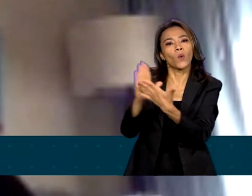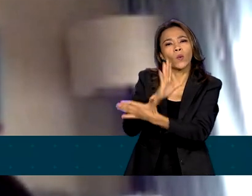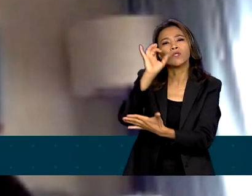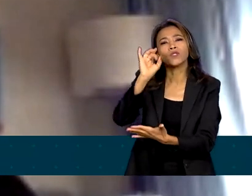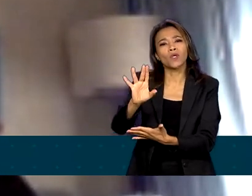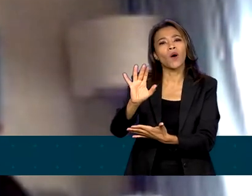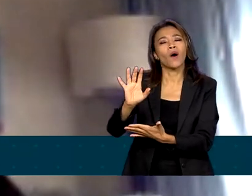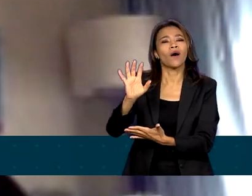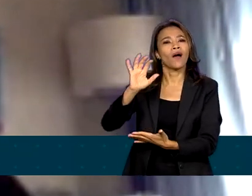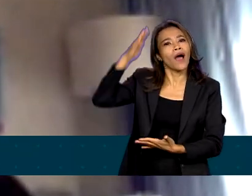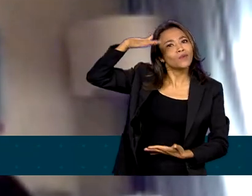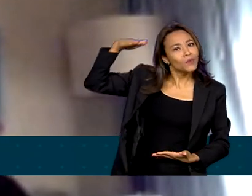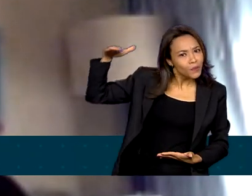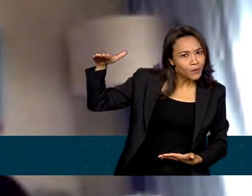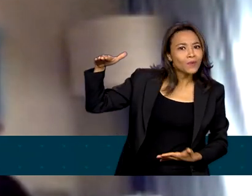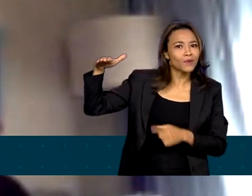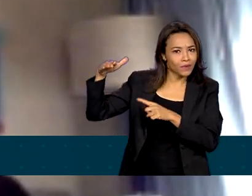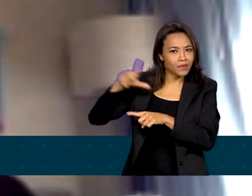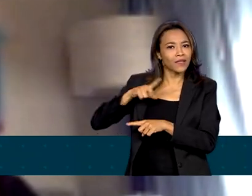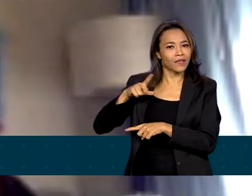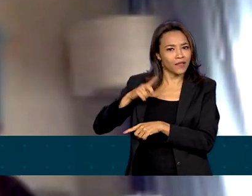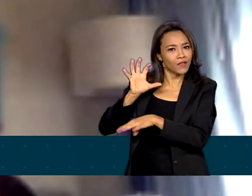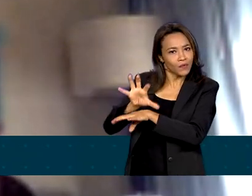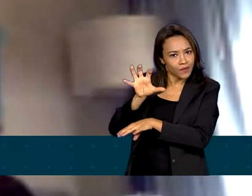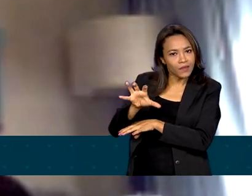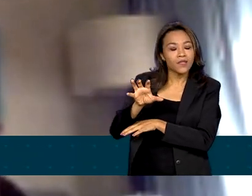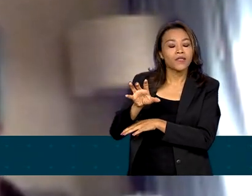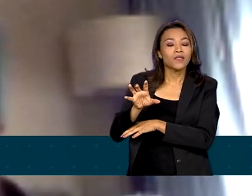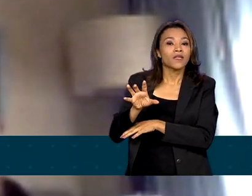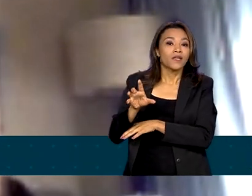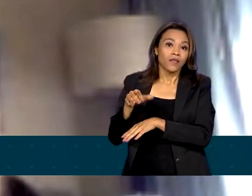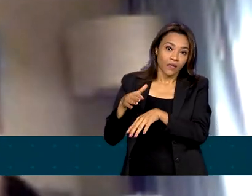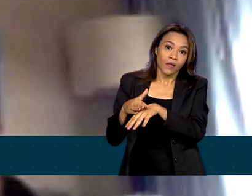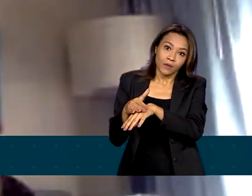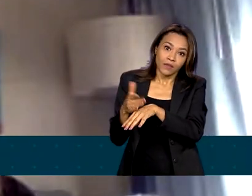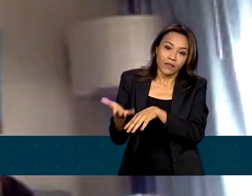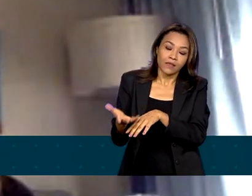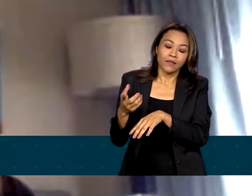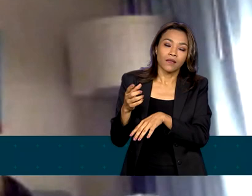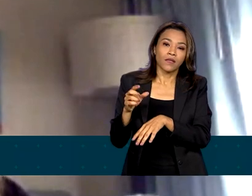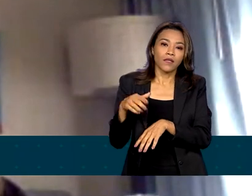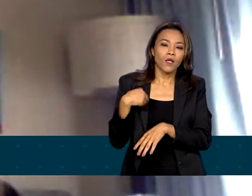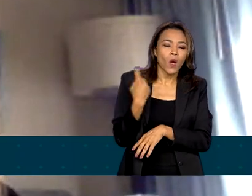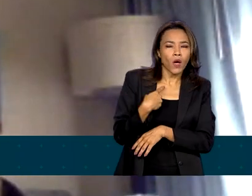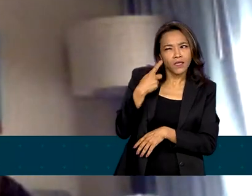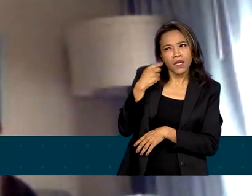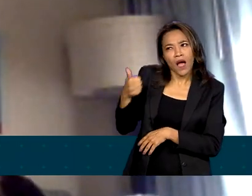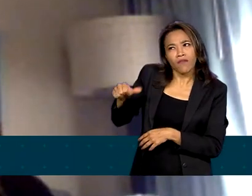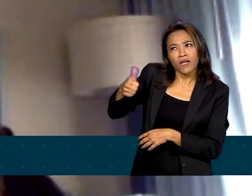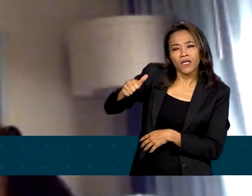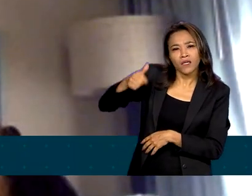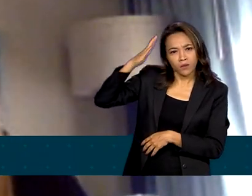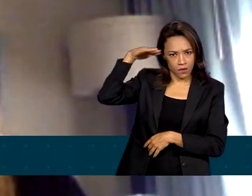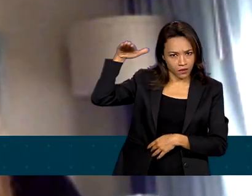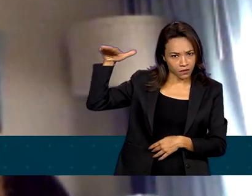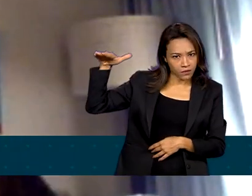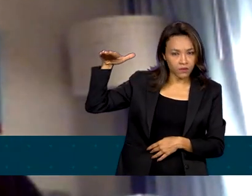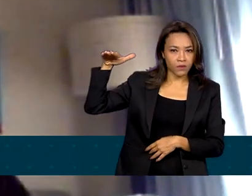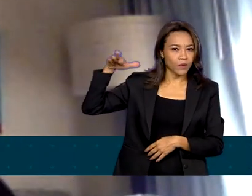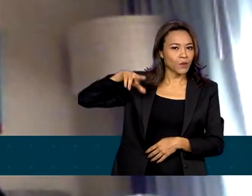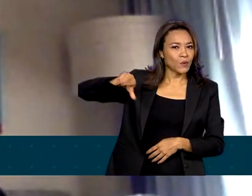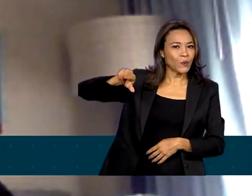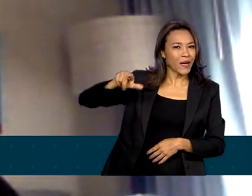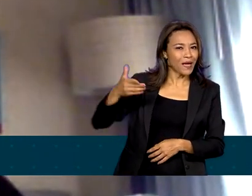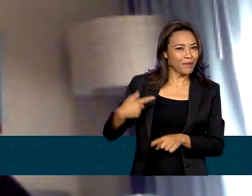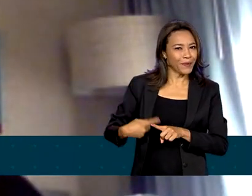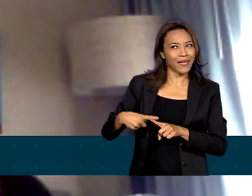os adultos. Isso é para chamar a atenção de que quando a gente está avaliando um adulto, não é porque